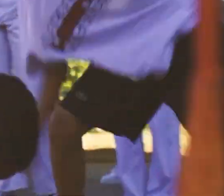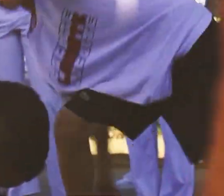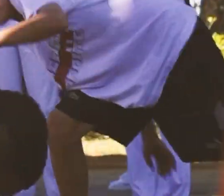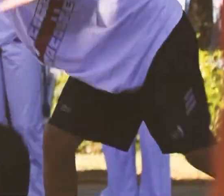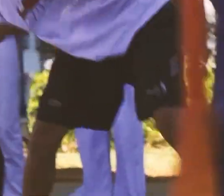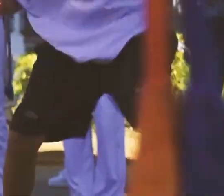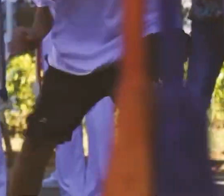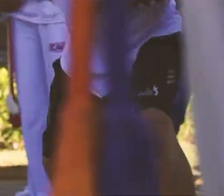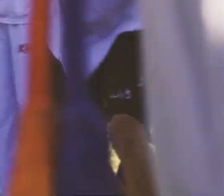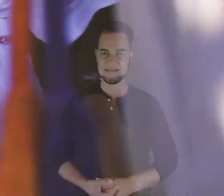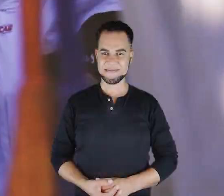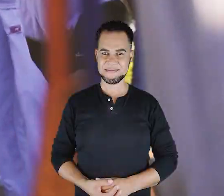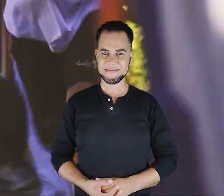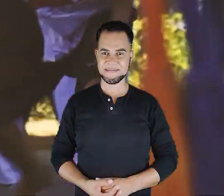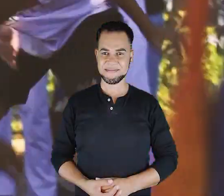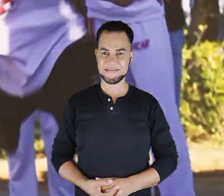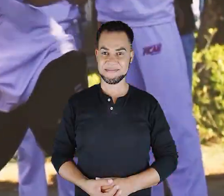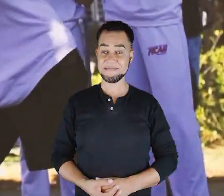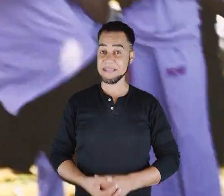capoeira.